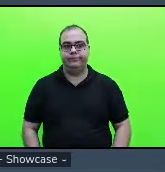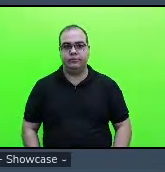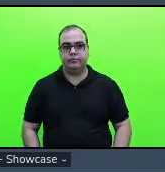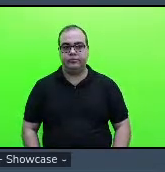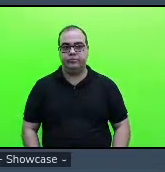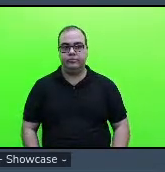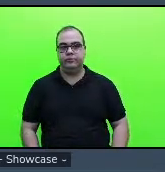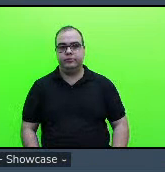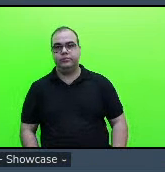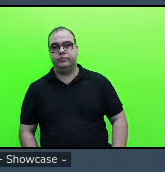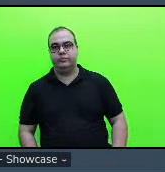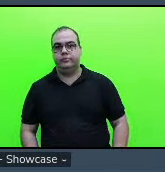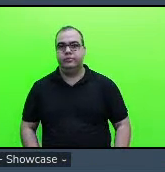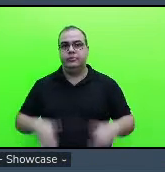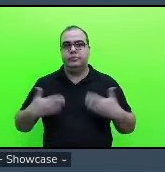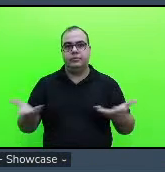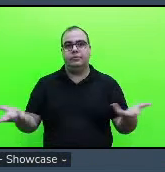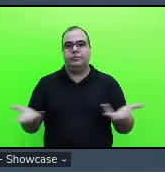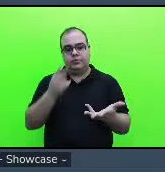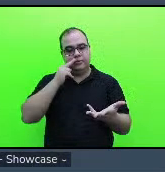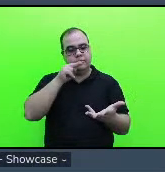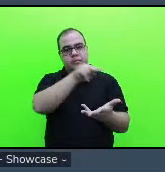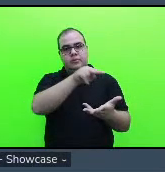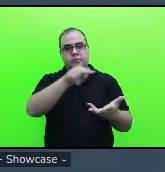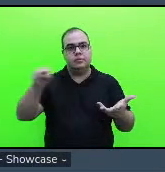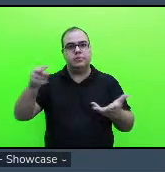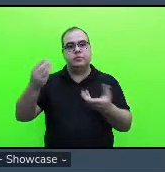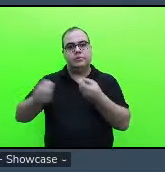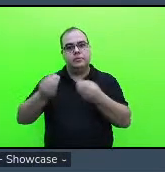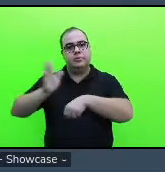trocas Mariana você já pode se organizar